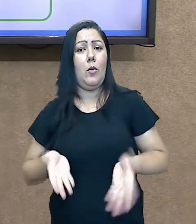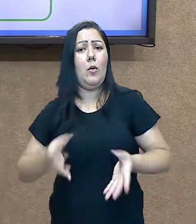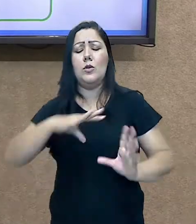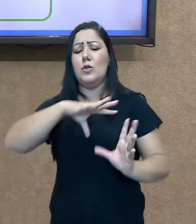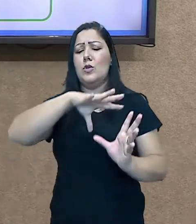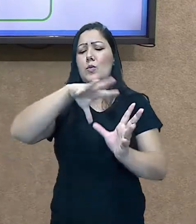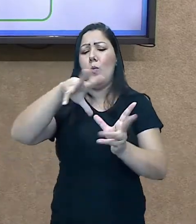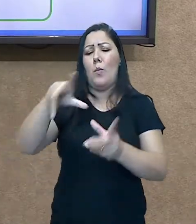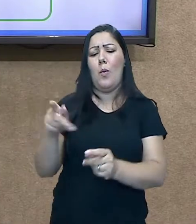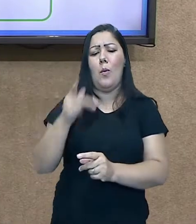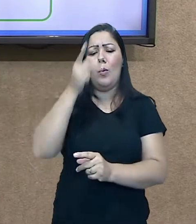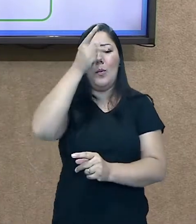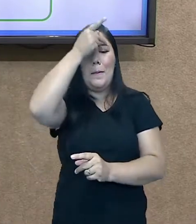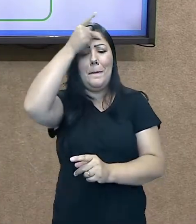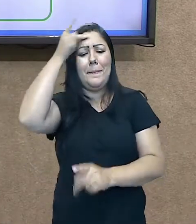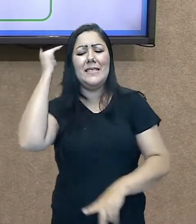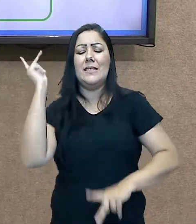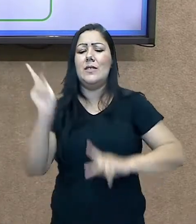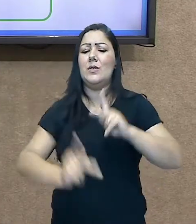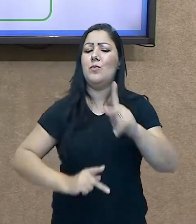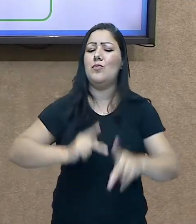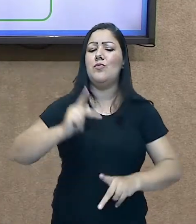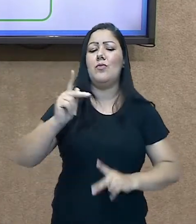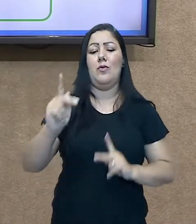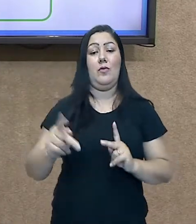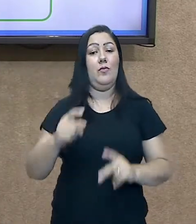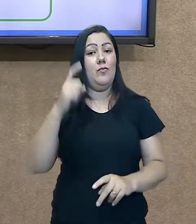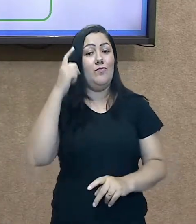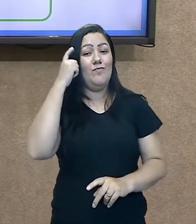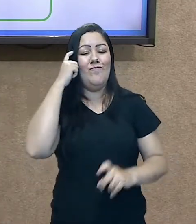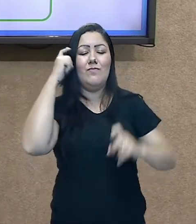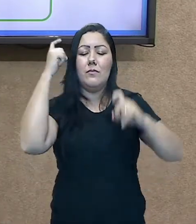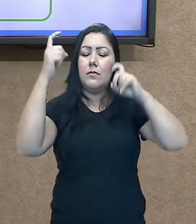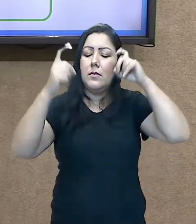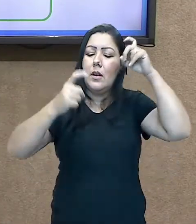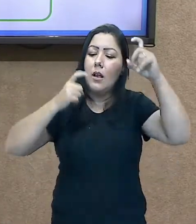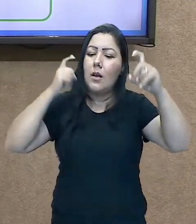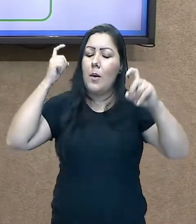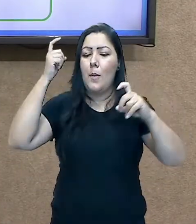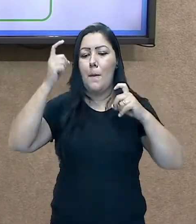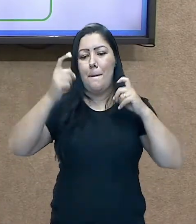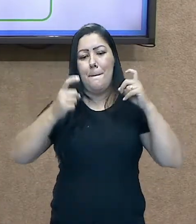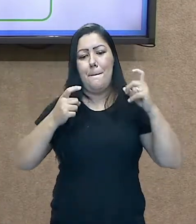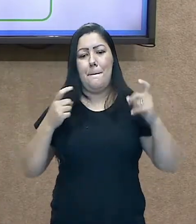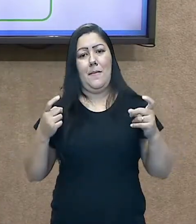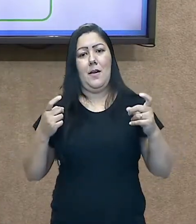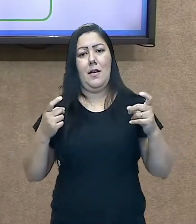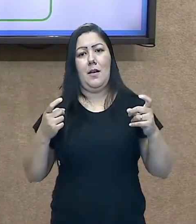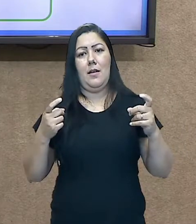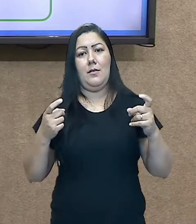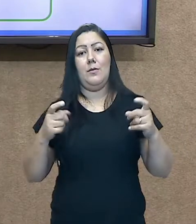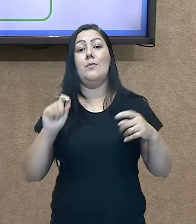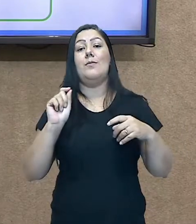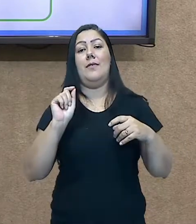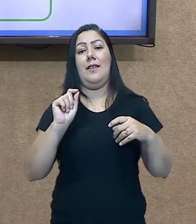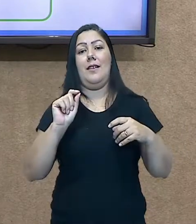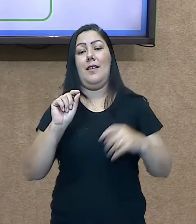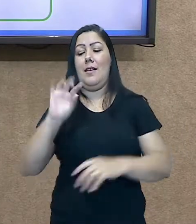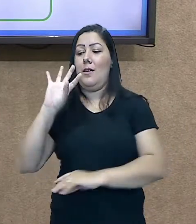com essa questão ambiental. É fundamental a qualidade de vida.